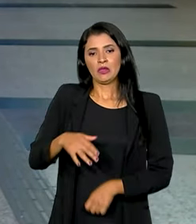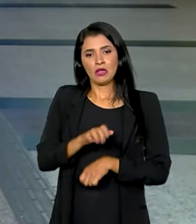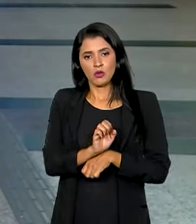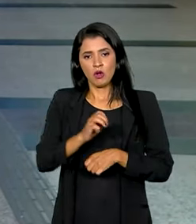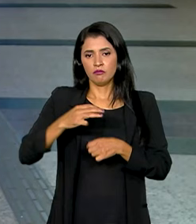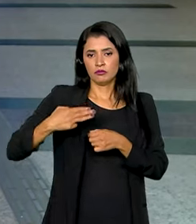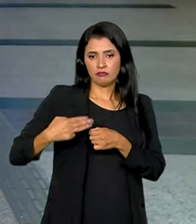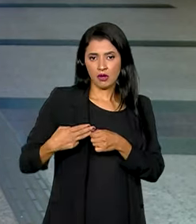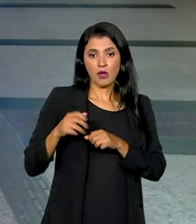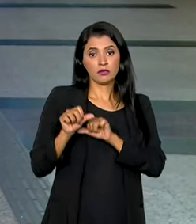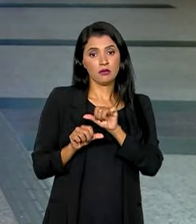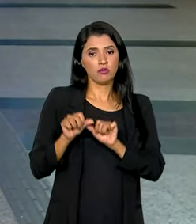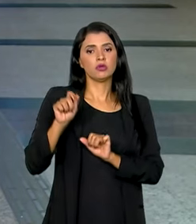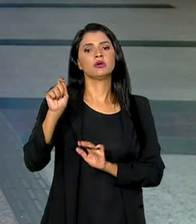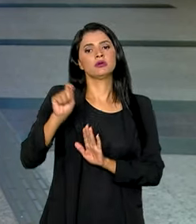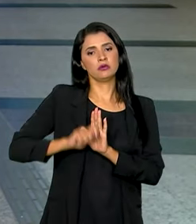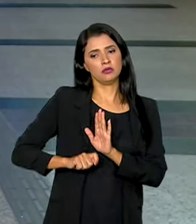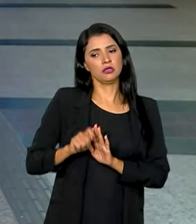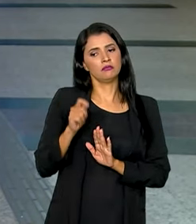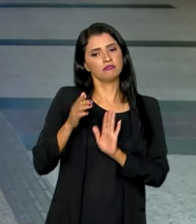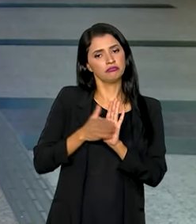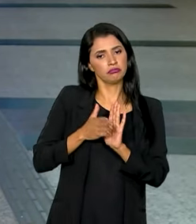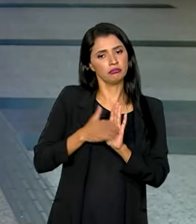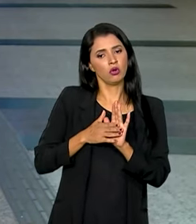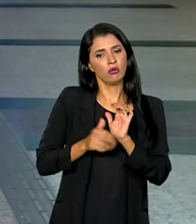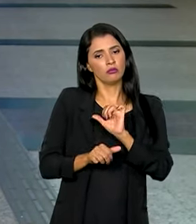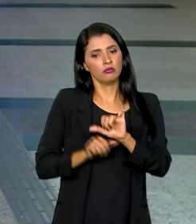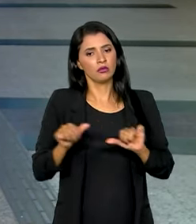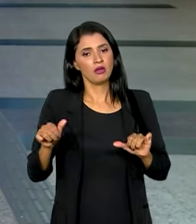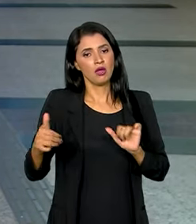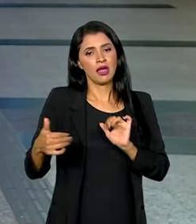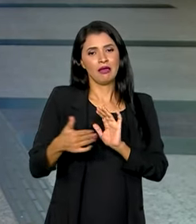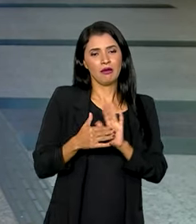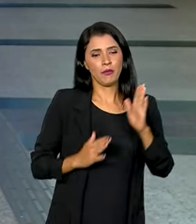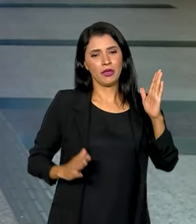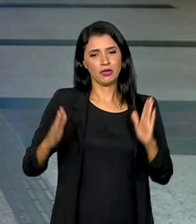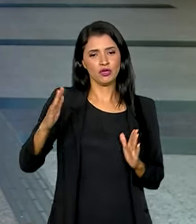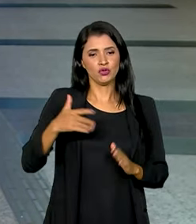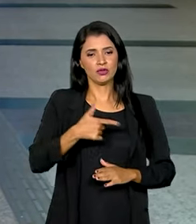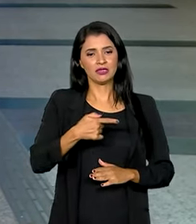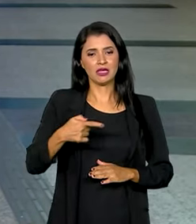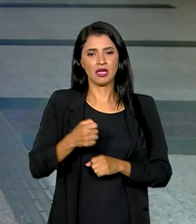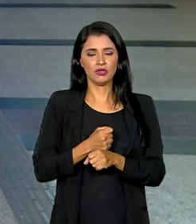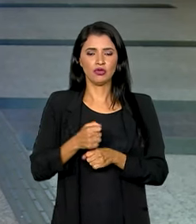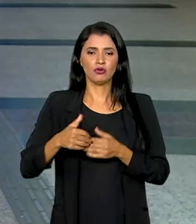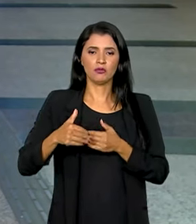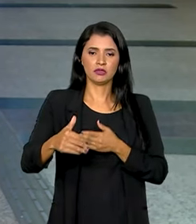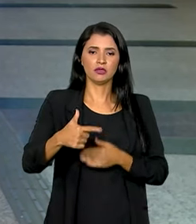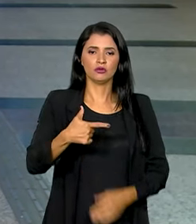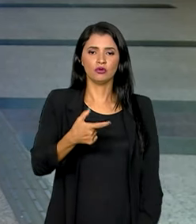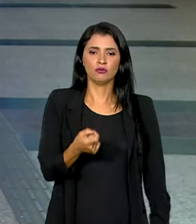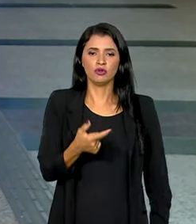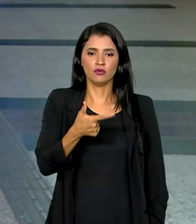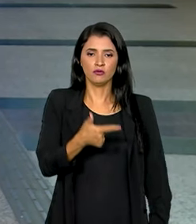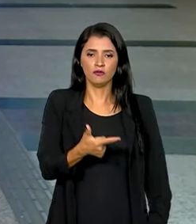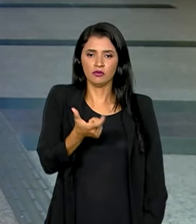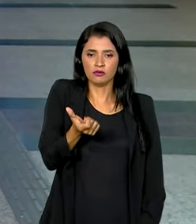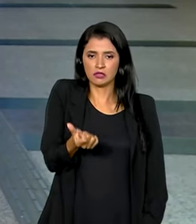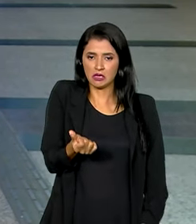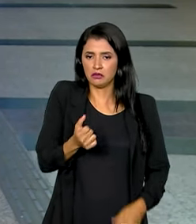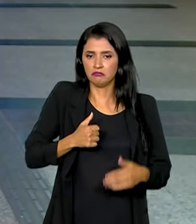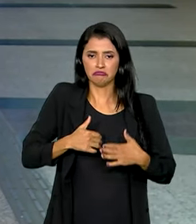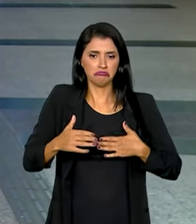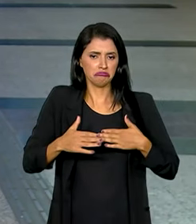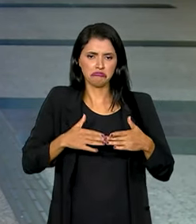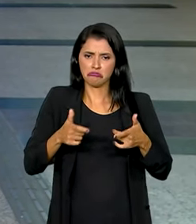reforma tributária propõe uma transição com duração de até sete anos a partir de 2026. Independente do cenário